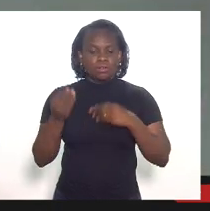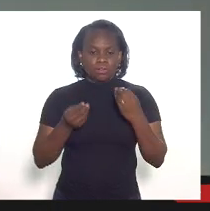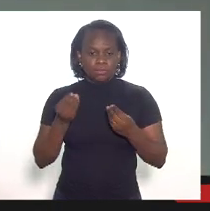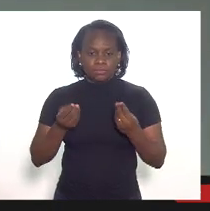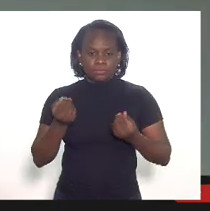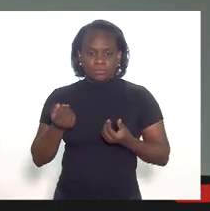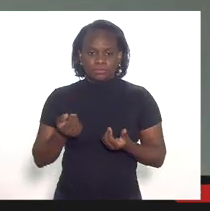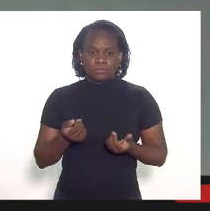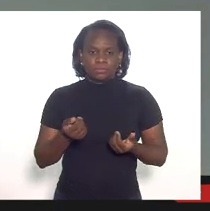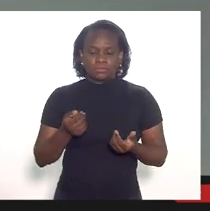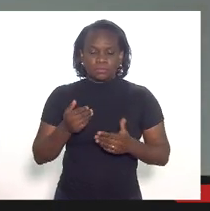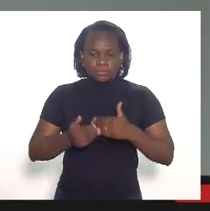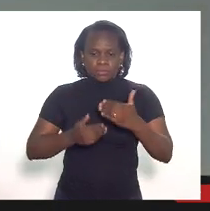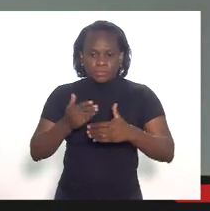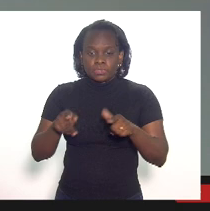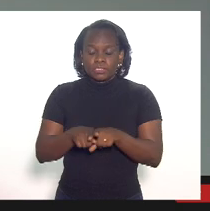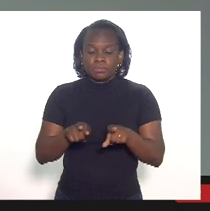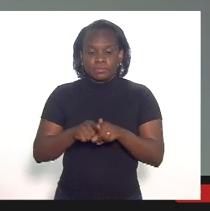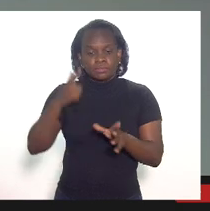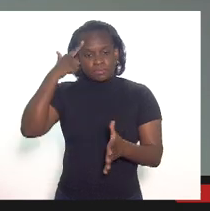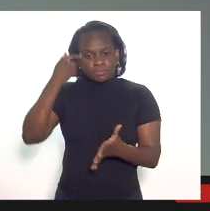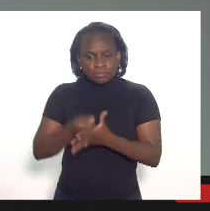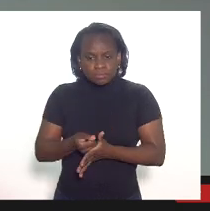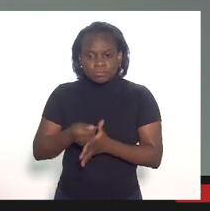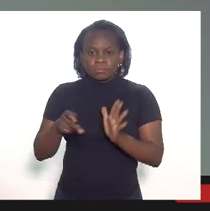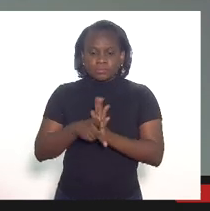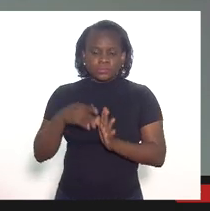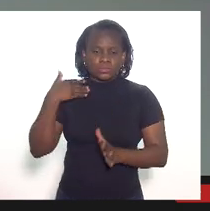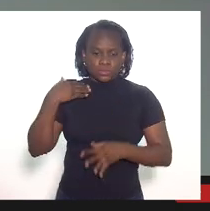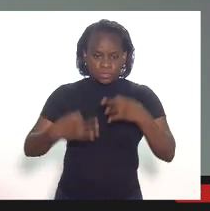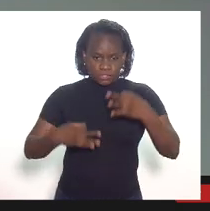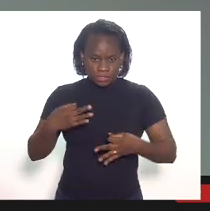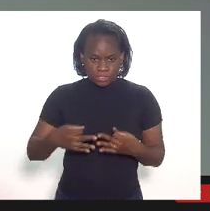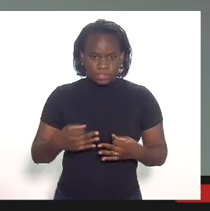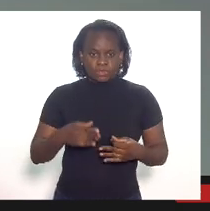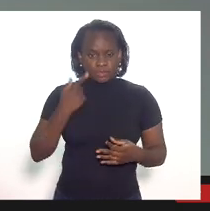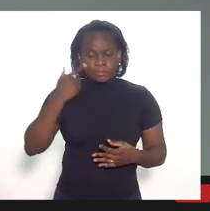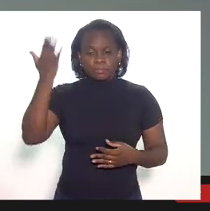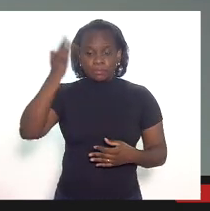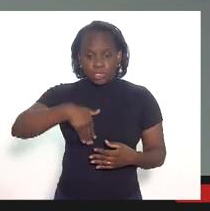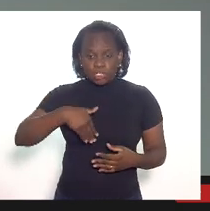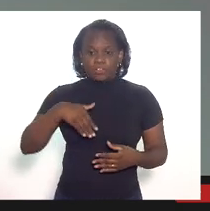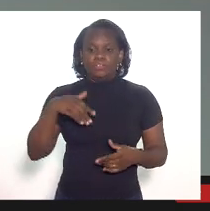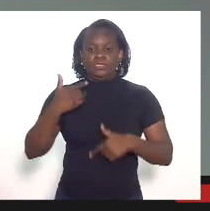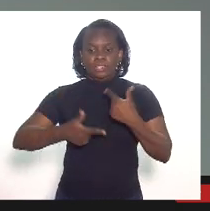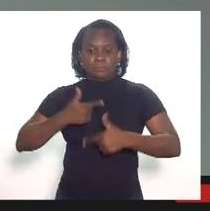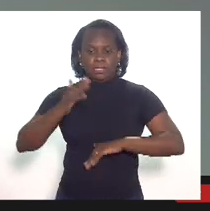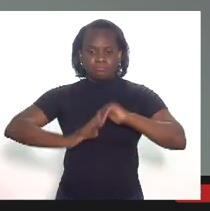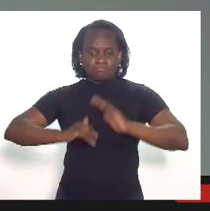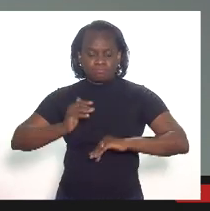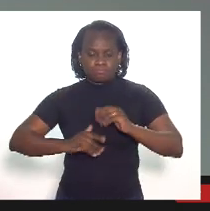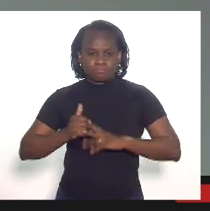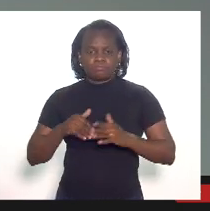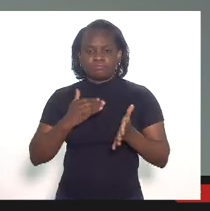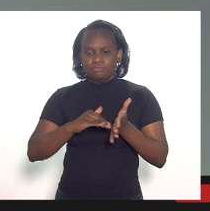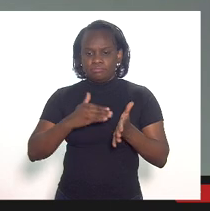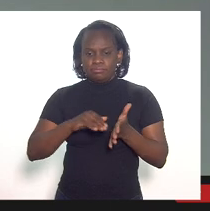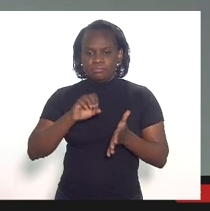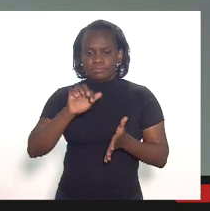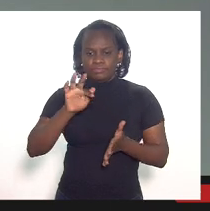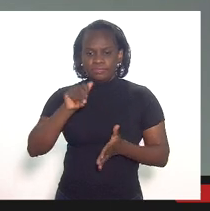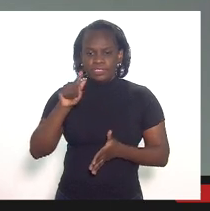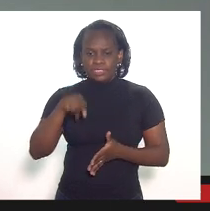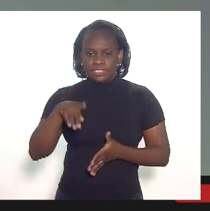e como essas decisões judiciais ratificaram a competência da Secretaria de Fazenda para fiscalizar